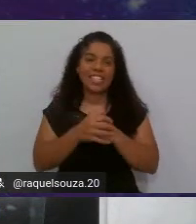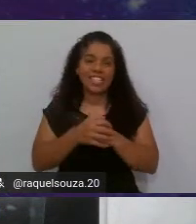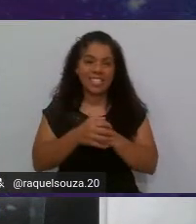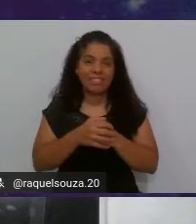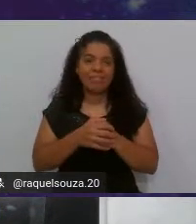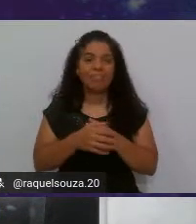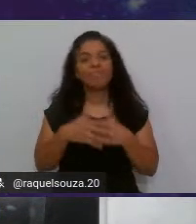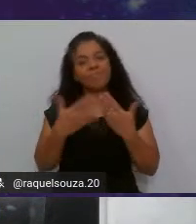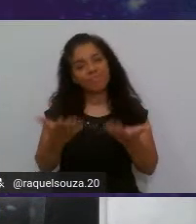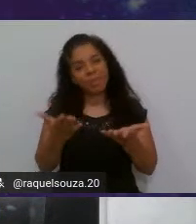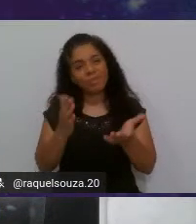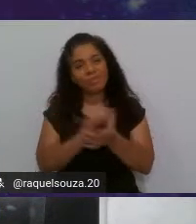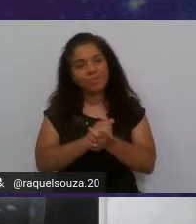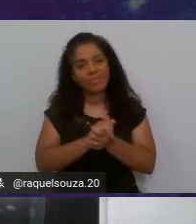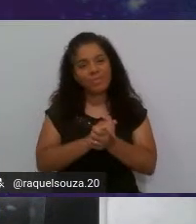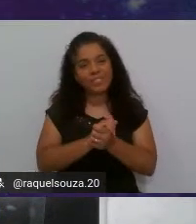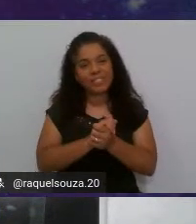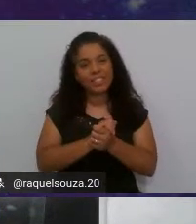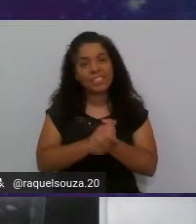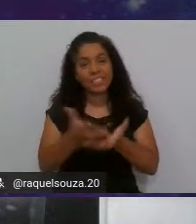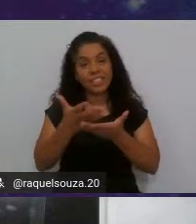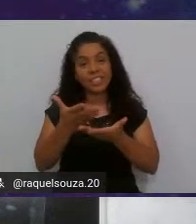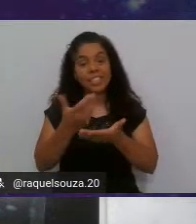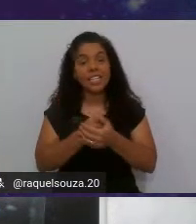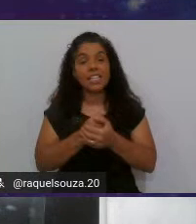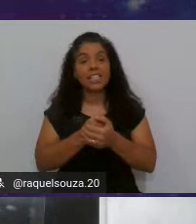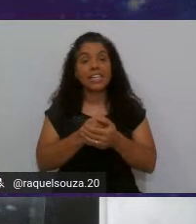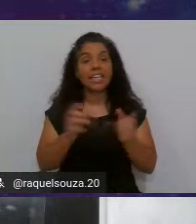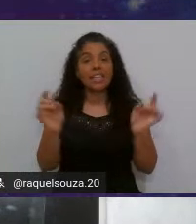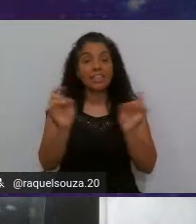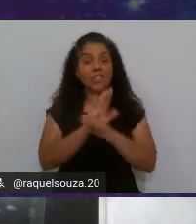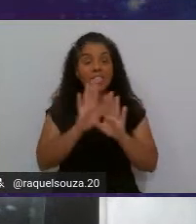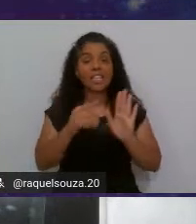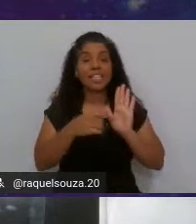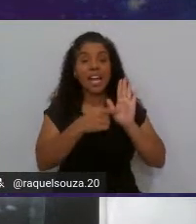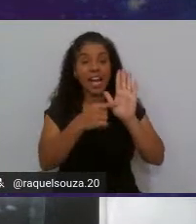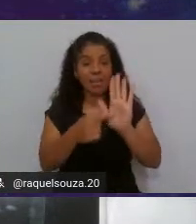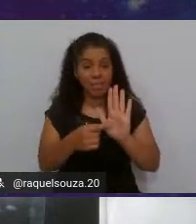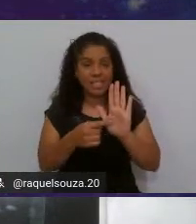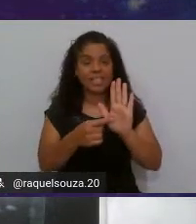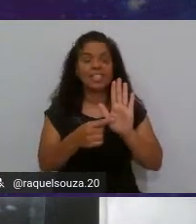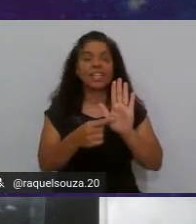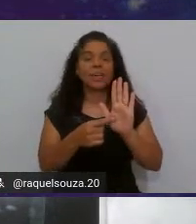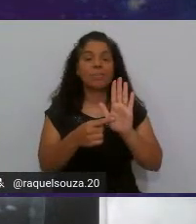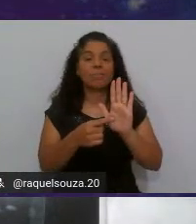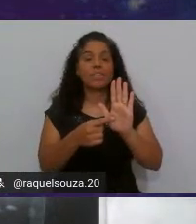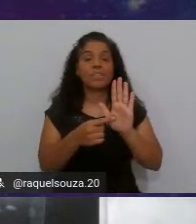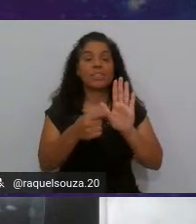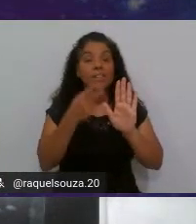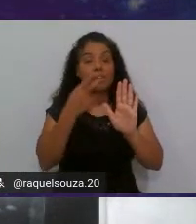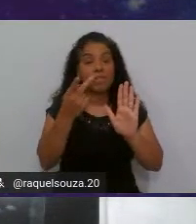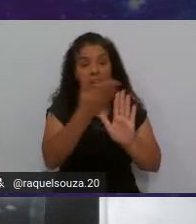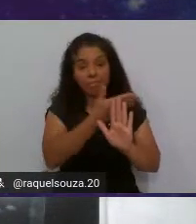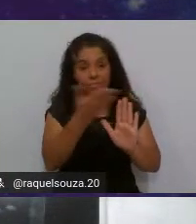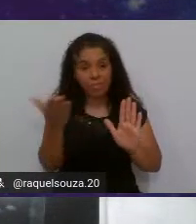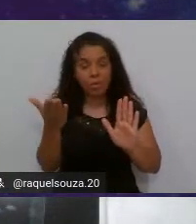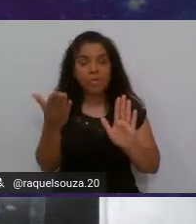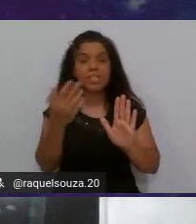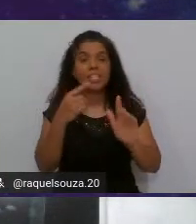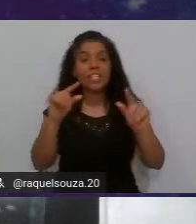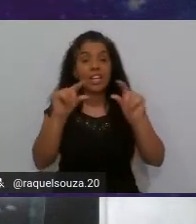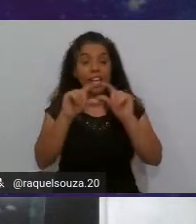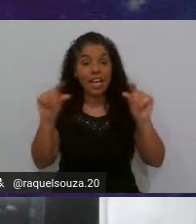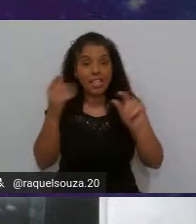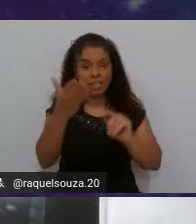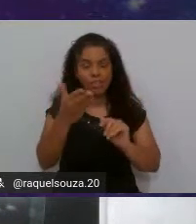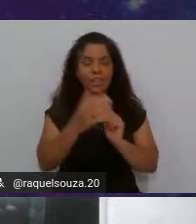Bom, eu gostaria de finalizar aqui a apresentação falando para vocês que, deixando essa frase,